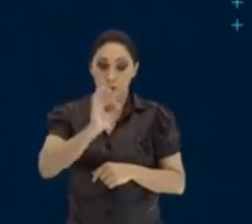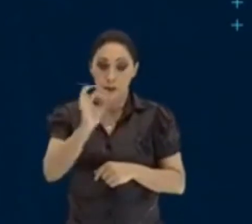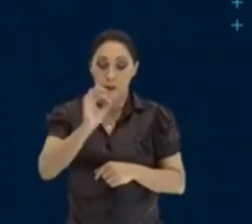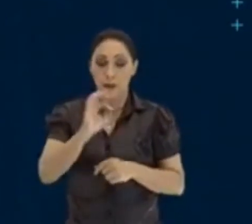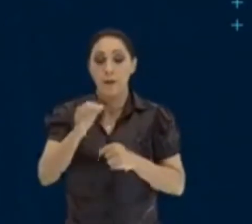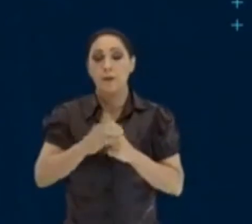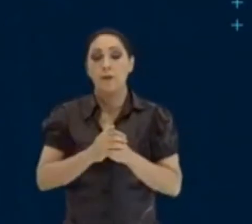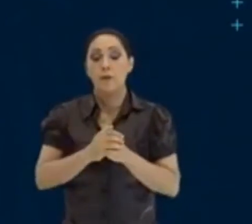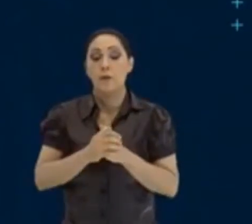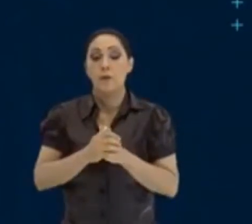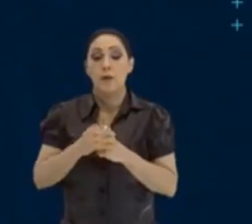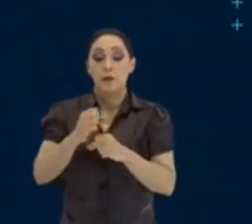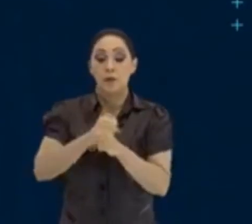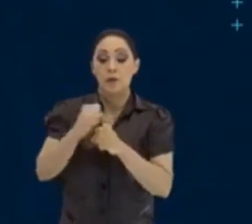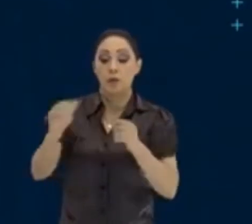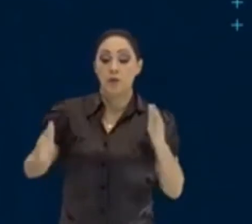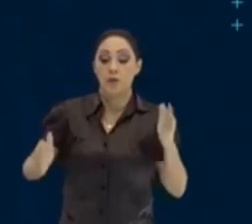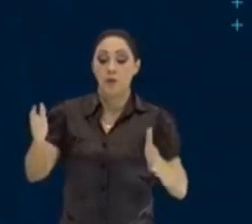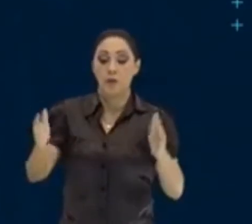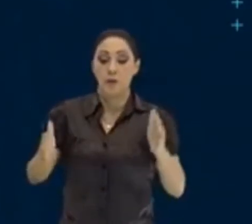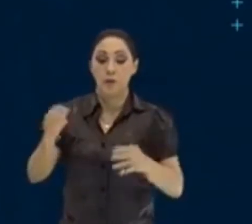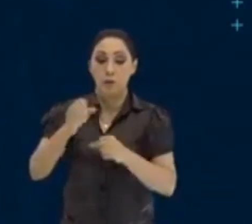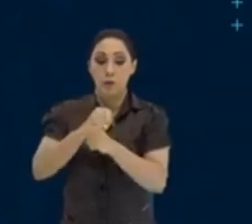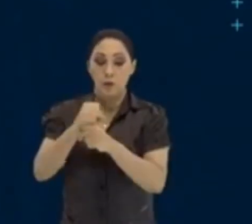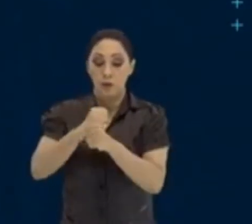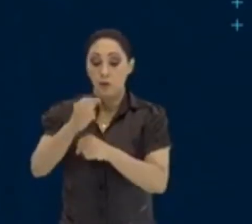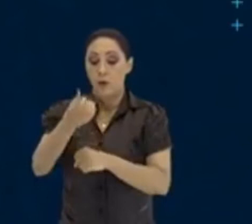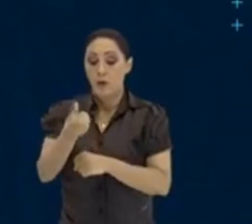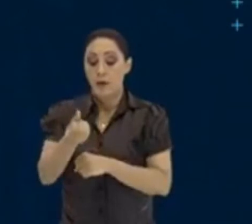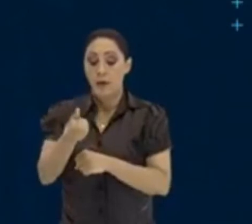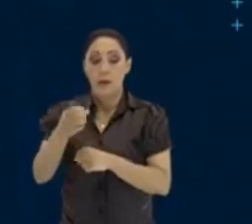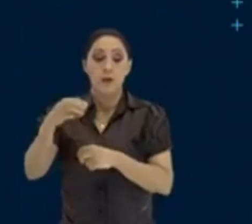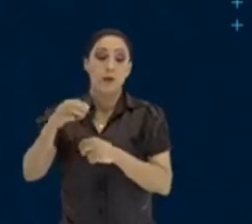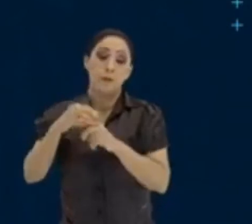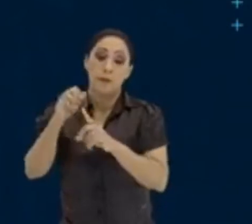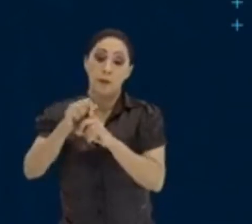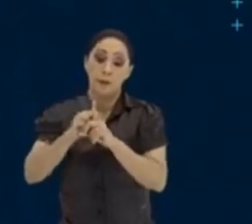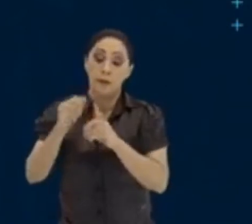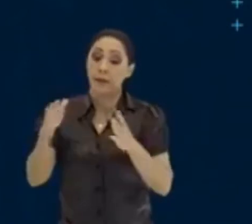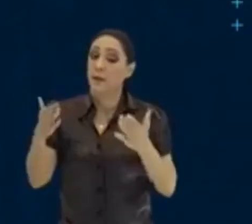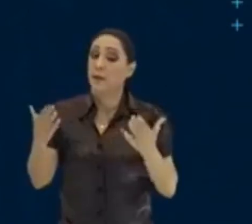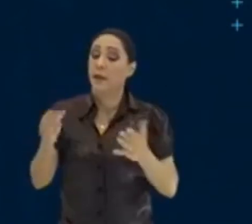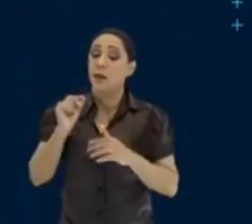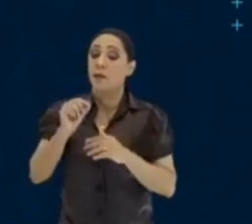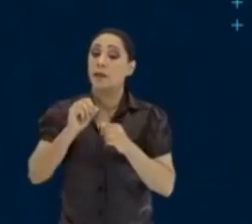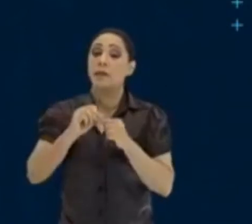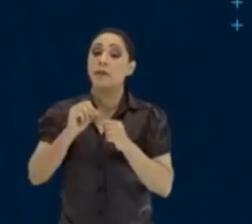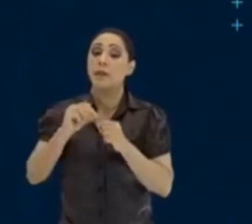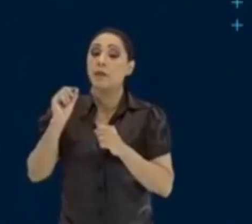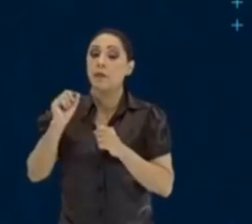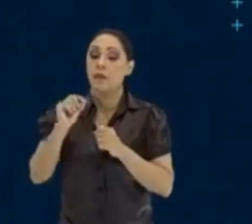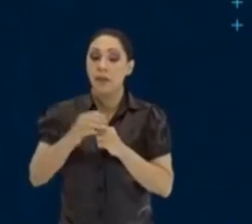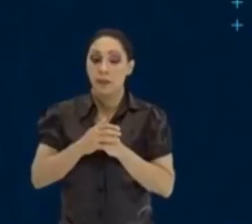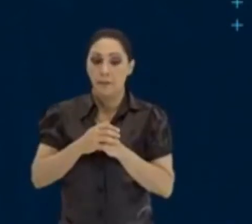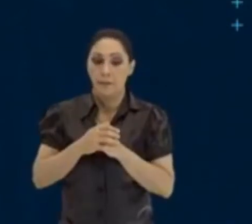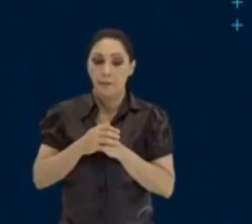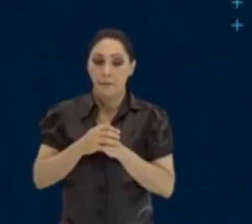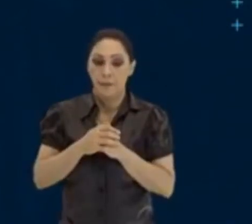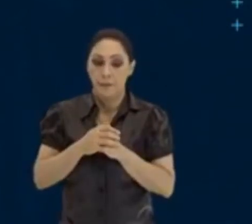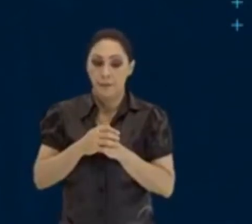Em 6 meses. Não, mas espera aí, professor. Ele quer saber ao mês para o ano. Então, você faz o seguinte, tá? Eu vou apagar.